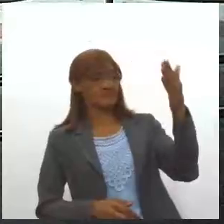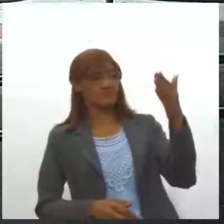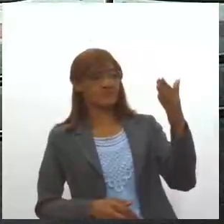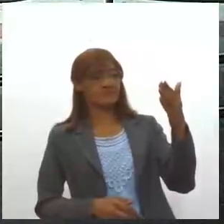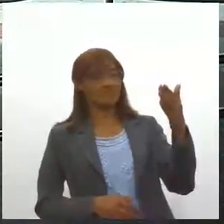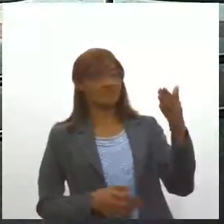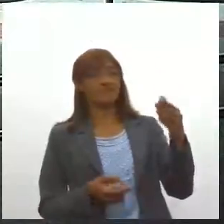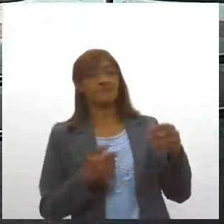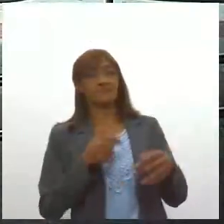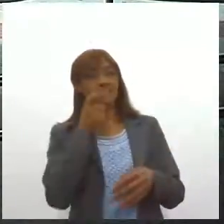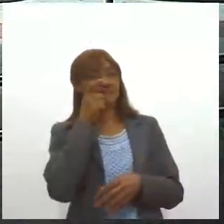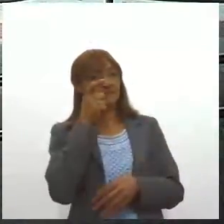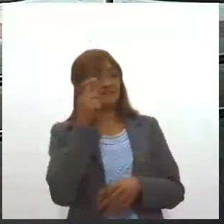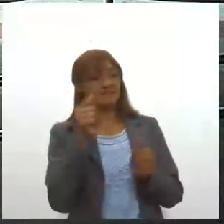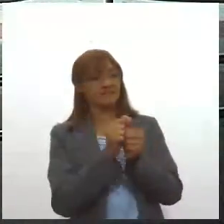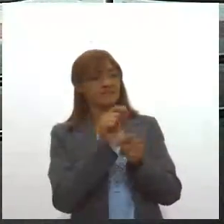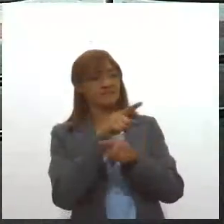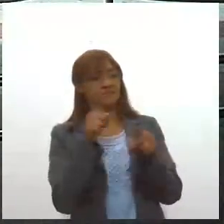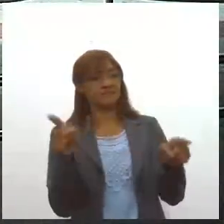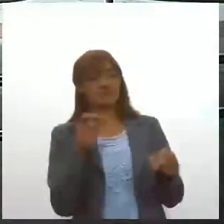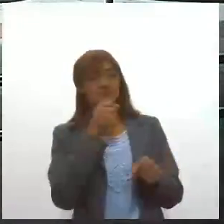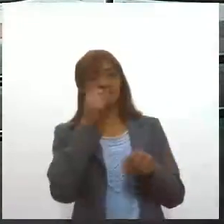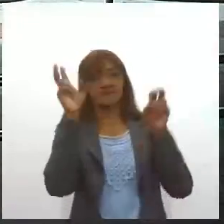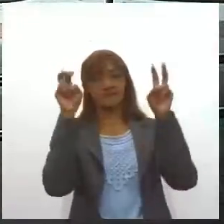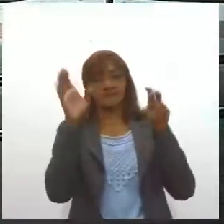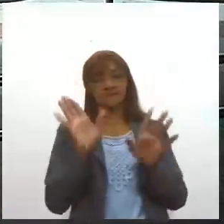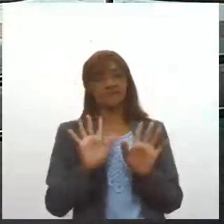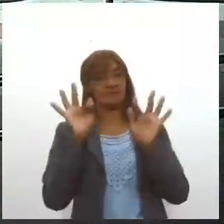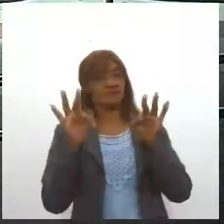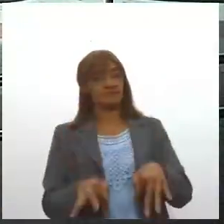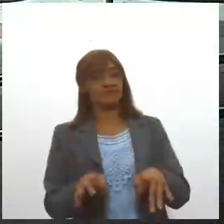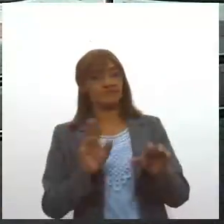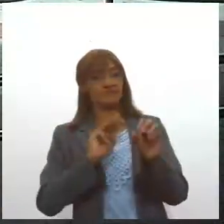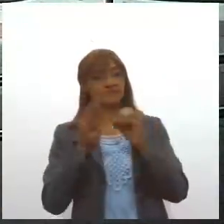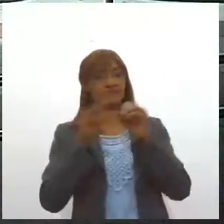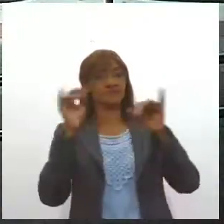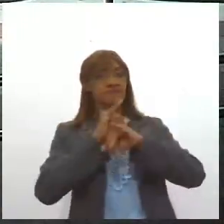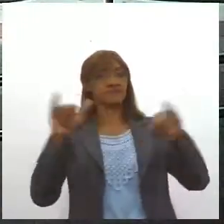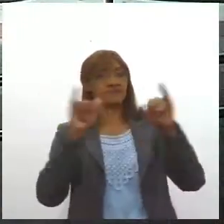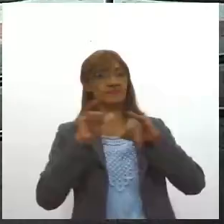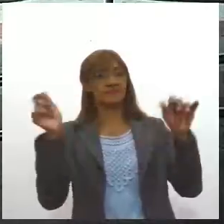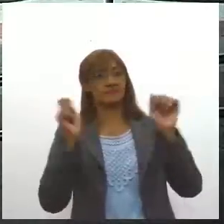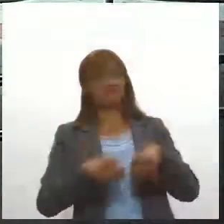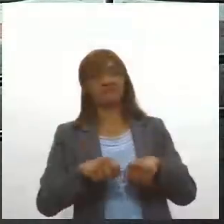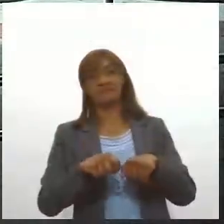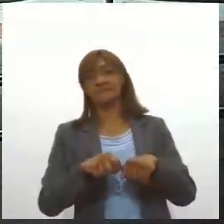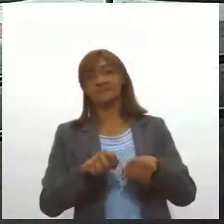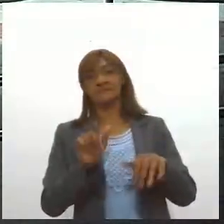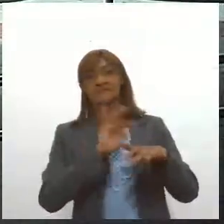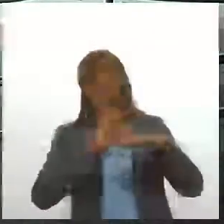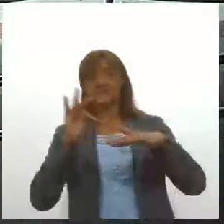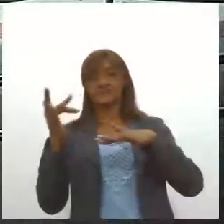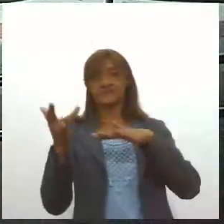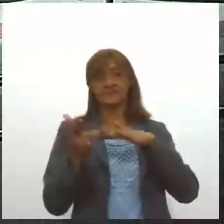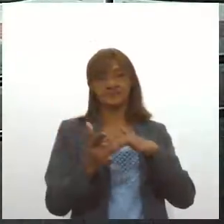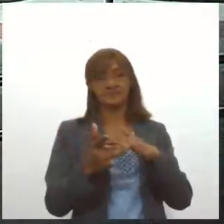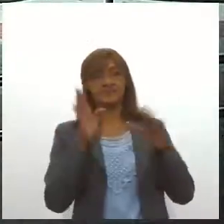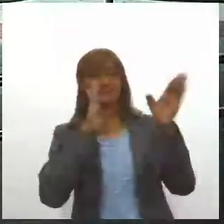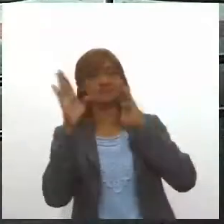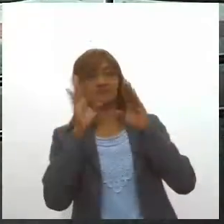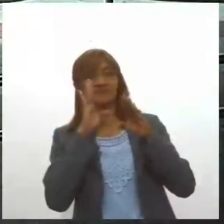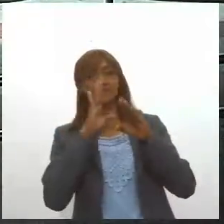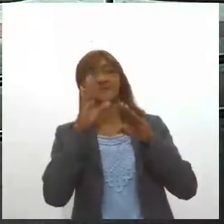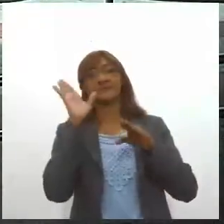estarei acompanhando com vocês aí o Além da Pauta, tá? Chegamos ao fim do Alesi Notícia. Você pode acompanhar a TV Alesi nas redes sociais. No Facebook e no Instagram,